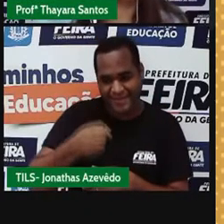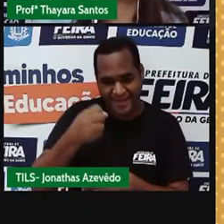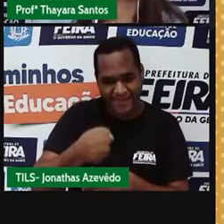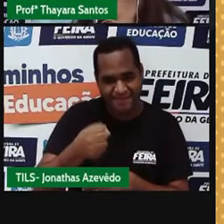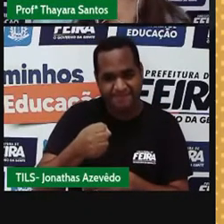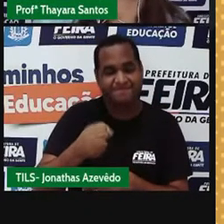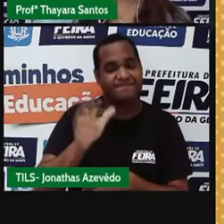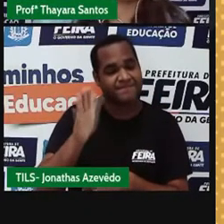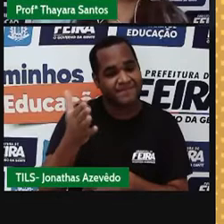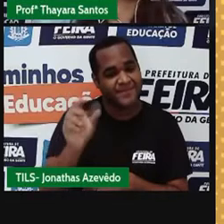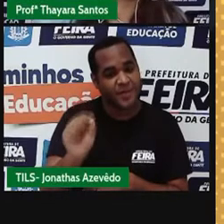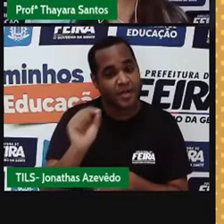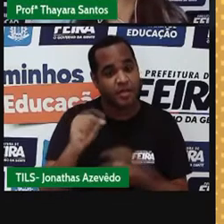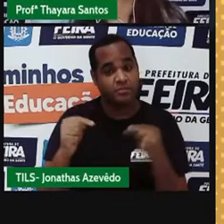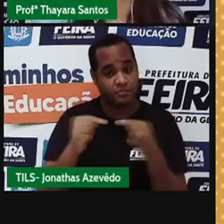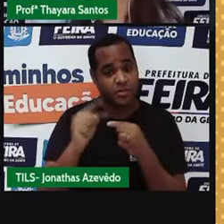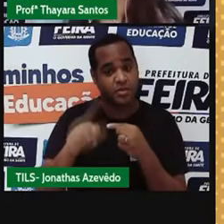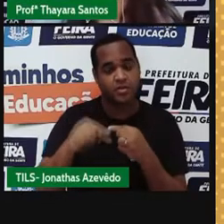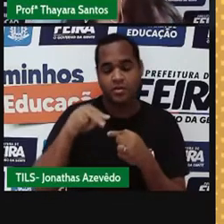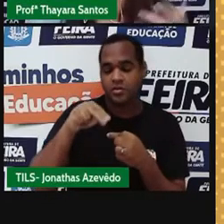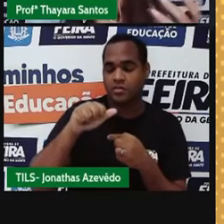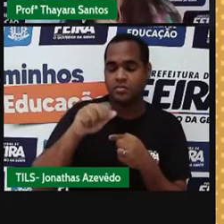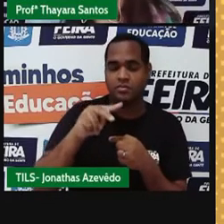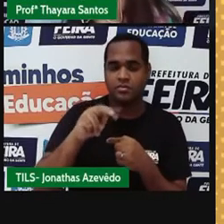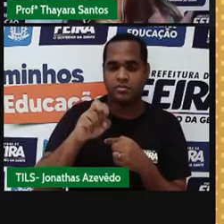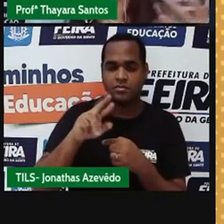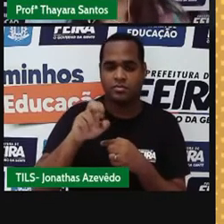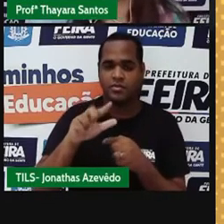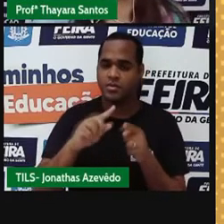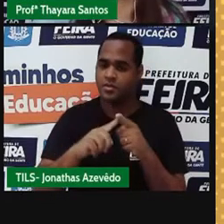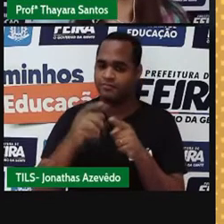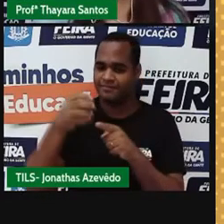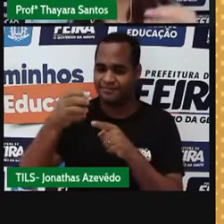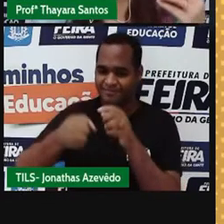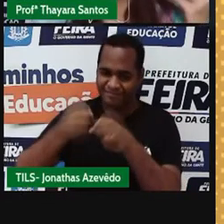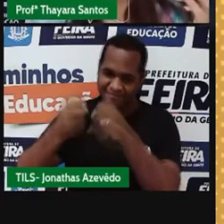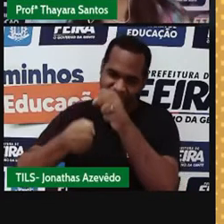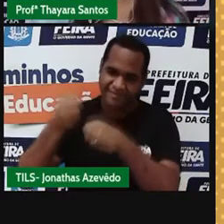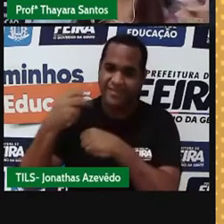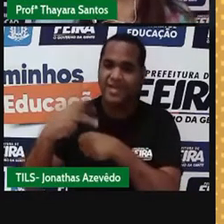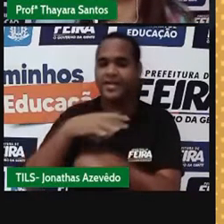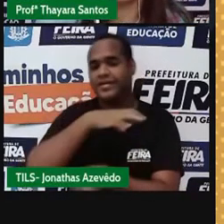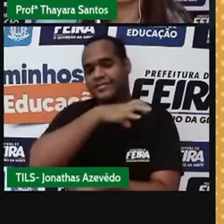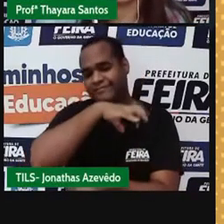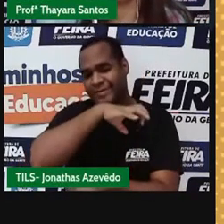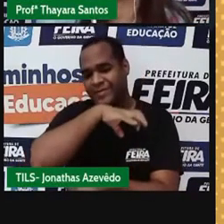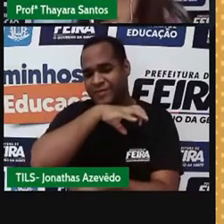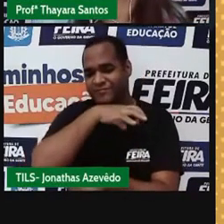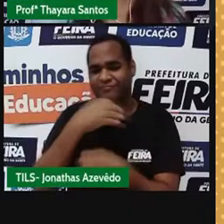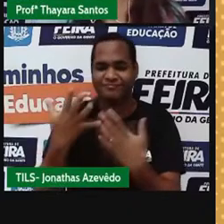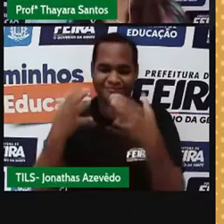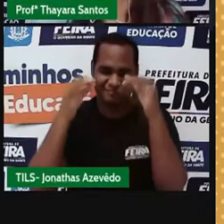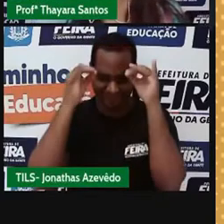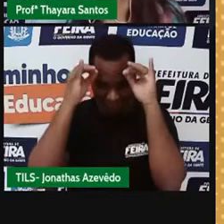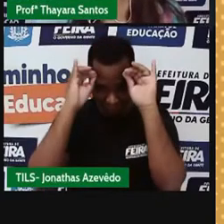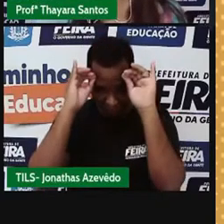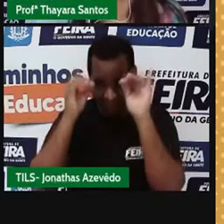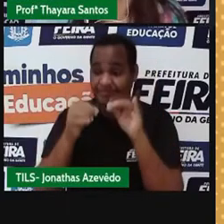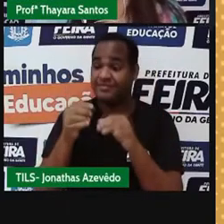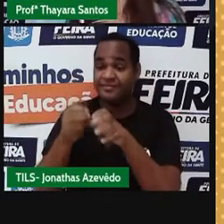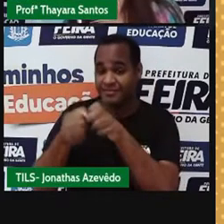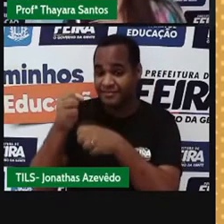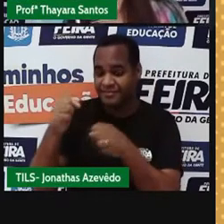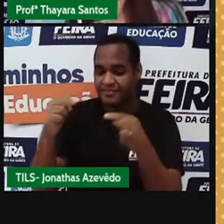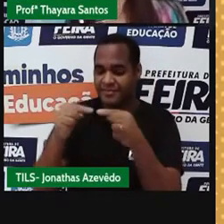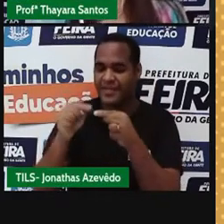um exemplo de material natural. E como ele é retirado de animais, ele é extraído de animais, a gente fala que ele